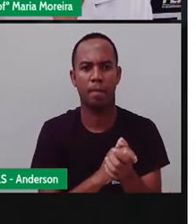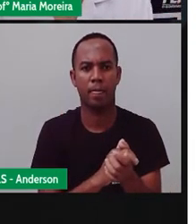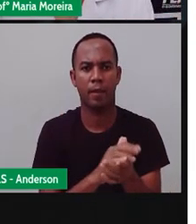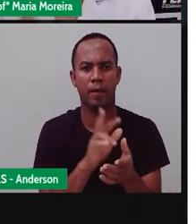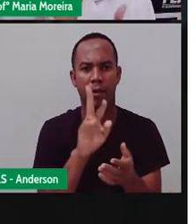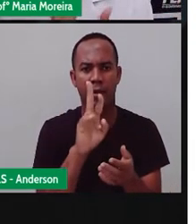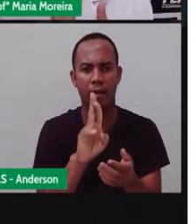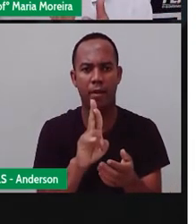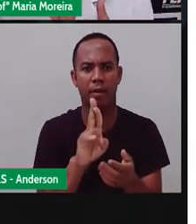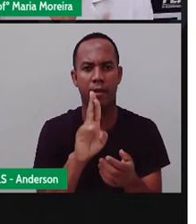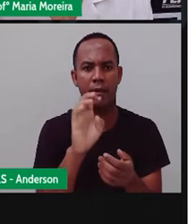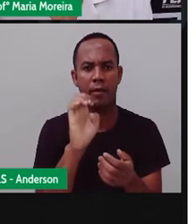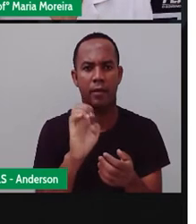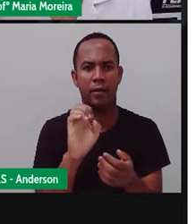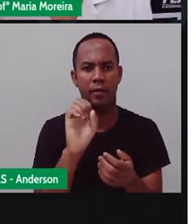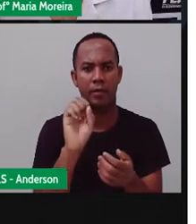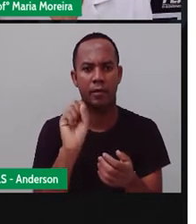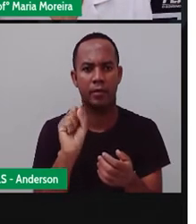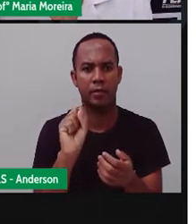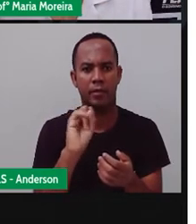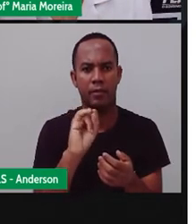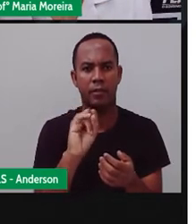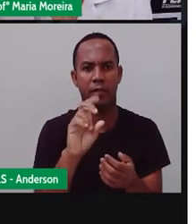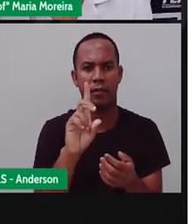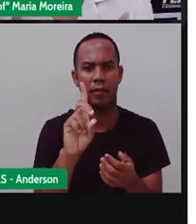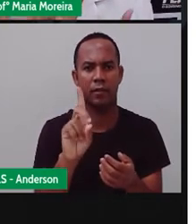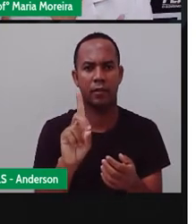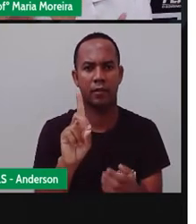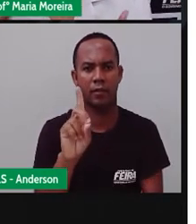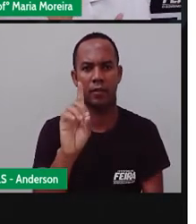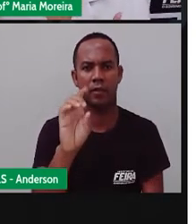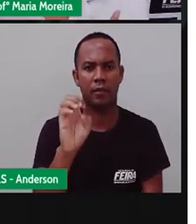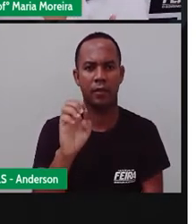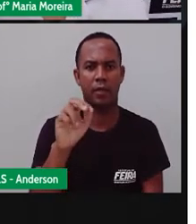Residencial. Se eu tô falando em residencial, eu tô falando de quê?